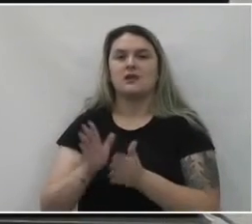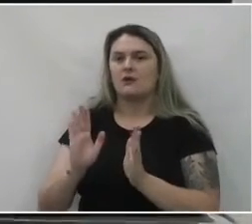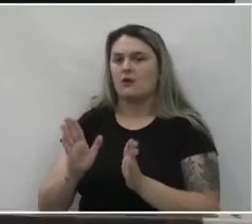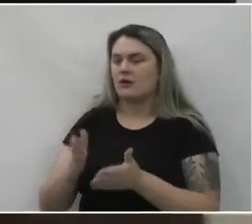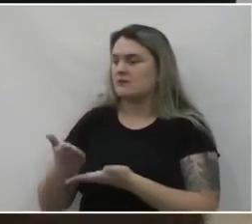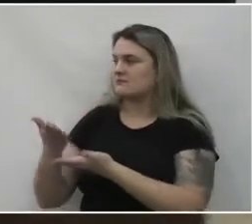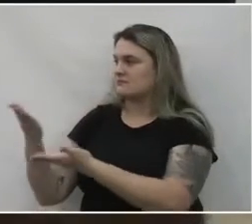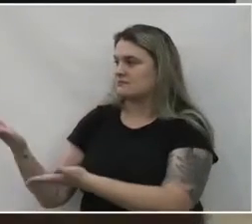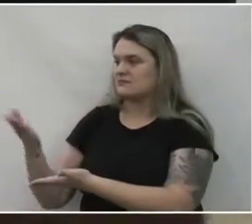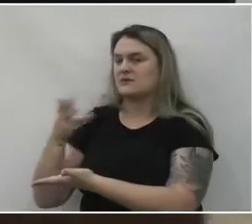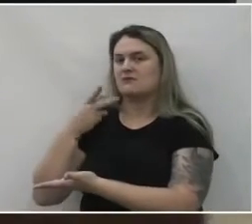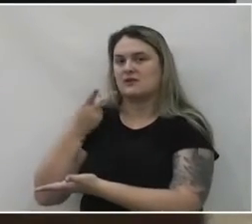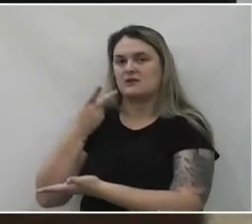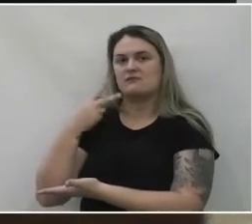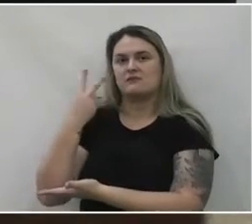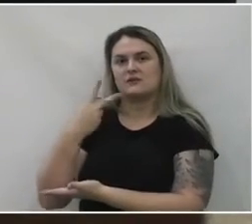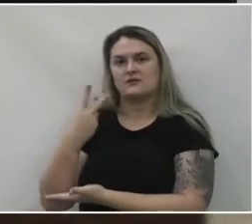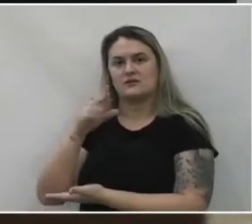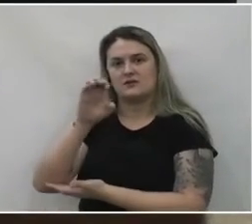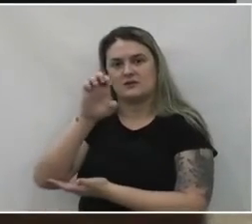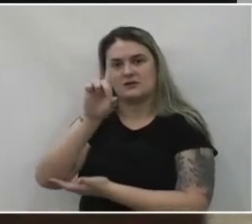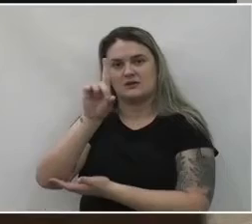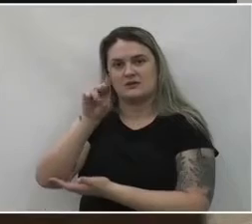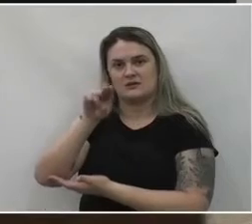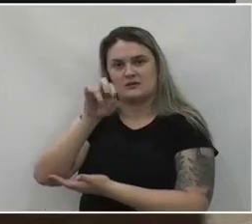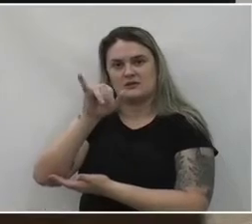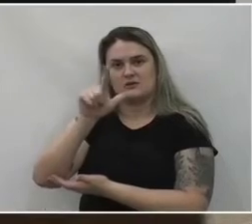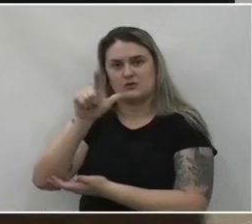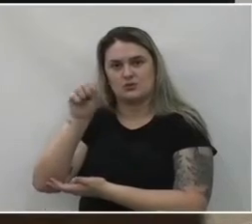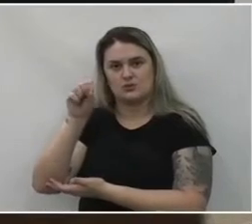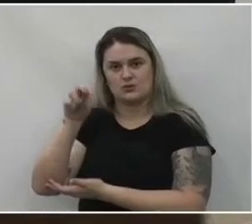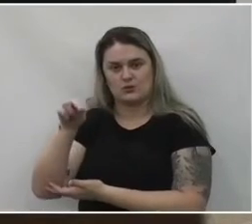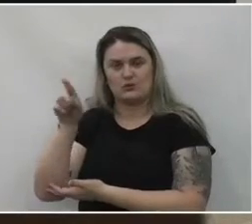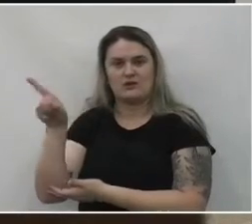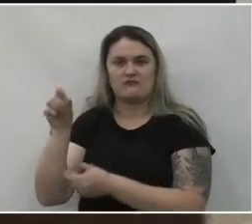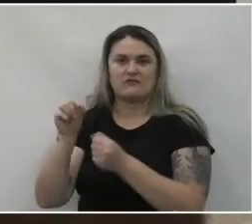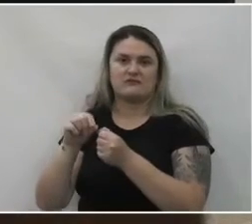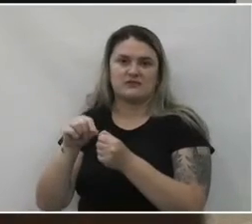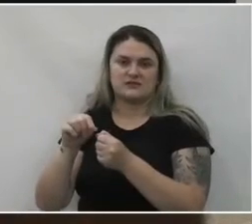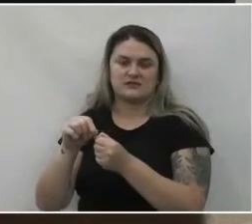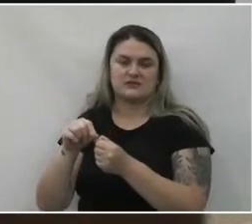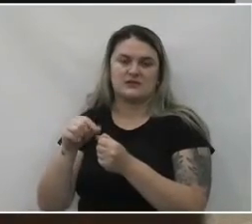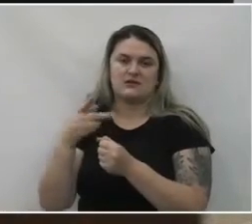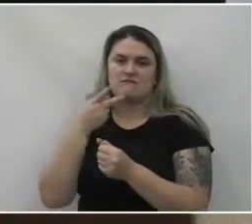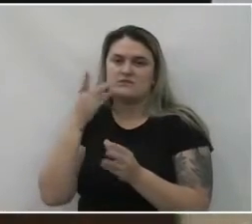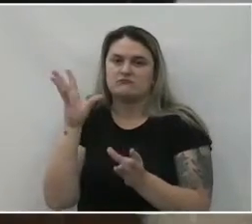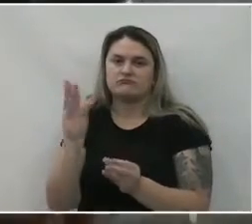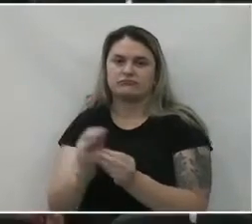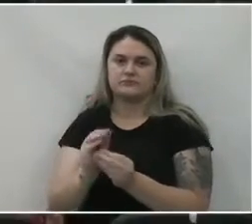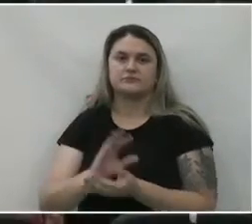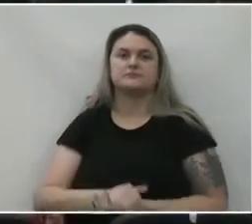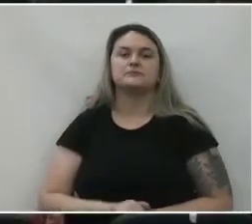agora a palavra para o vereador Ednilson Godoy para fazer as considerações.